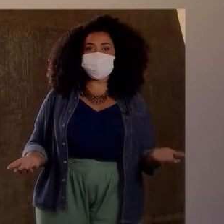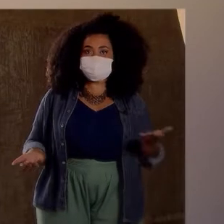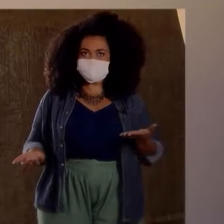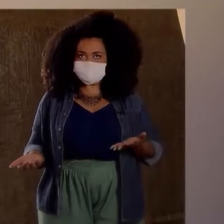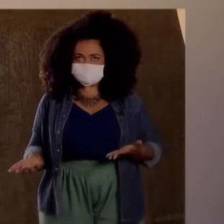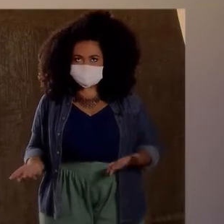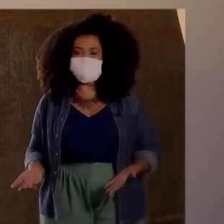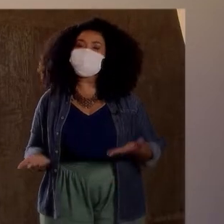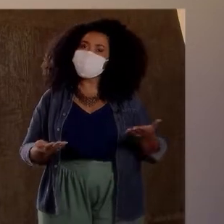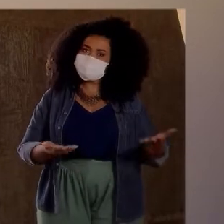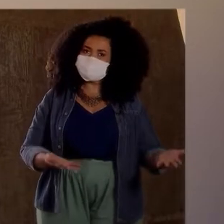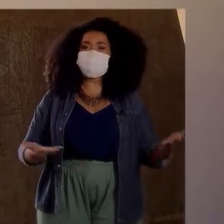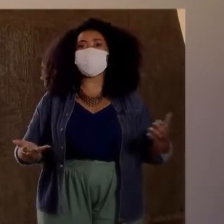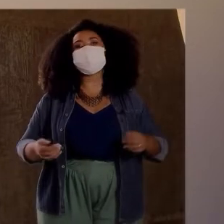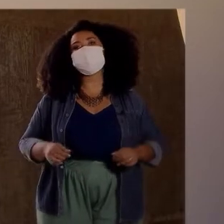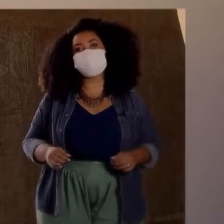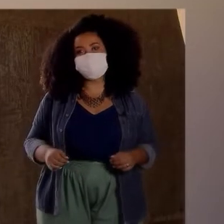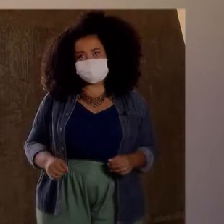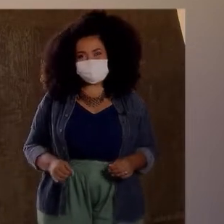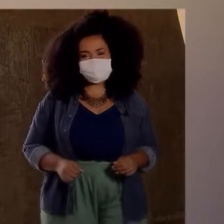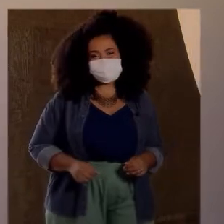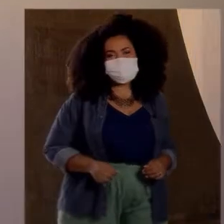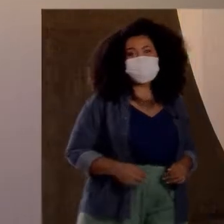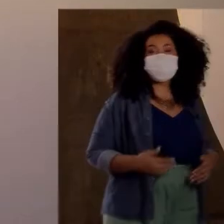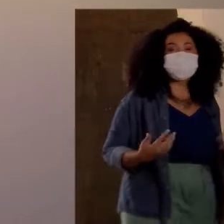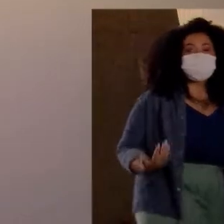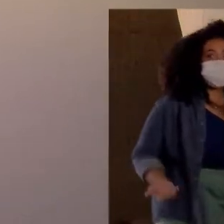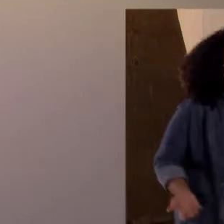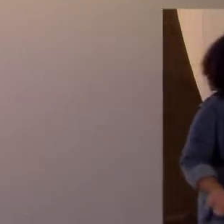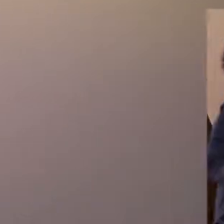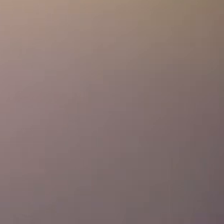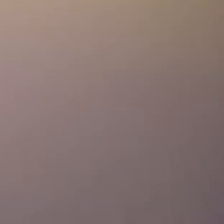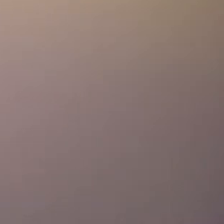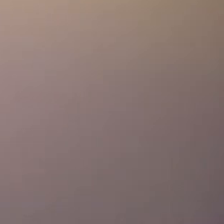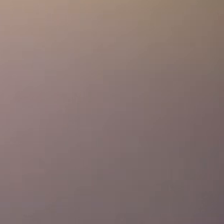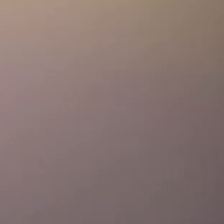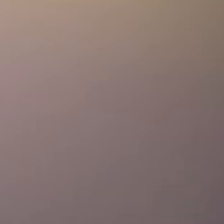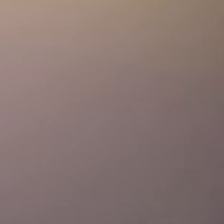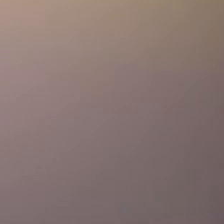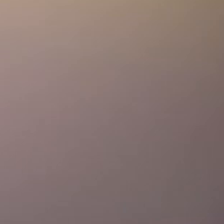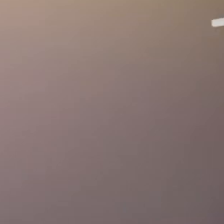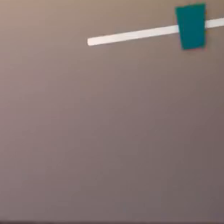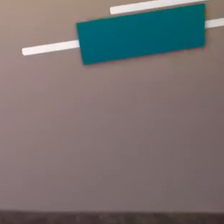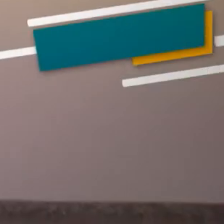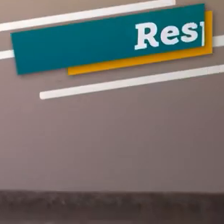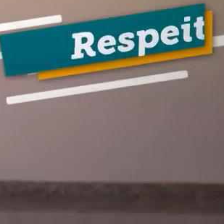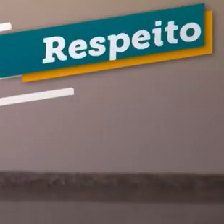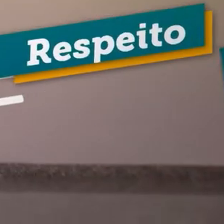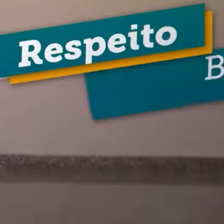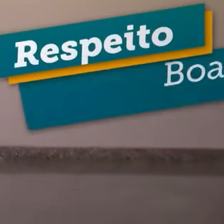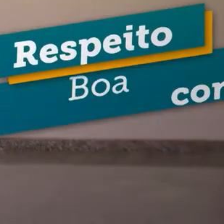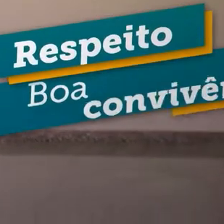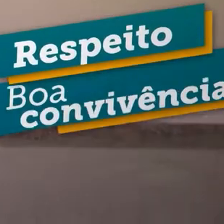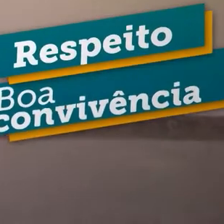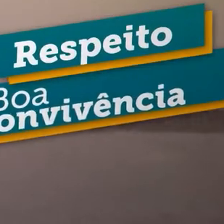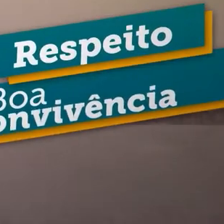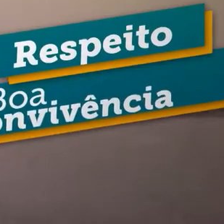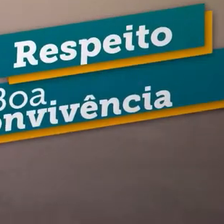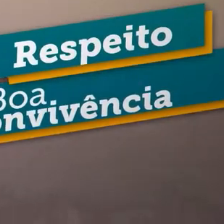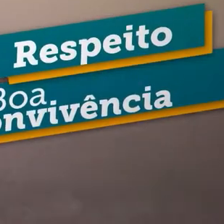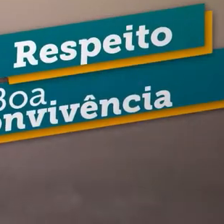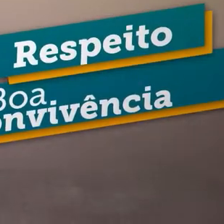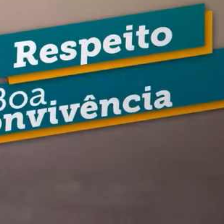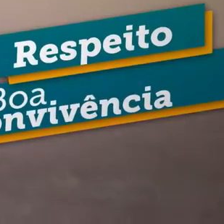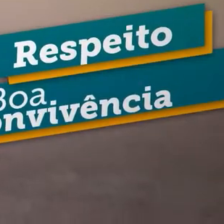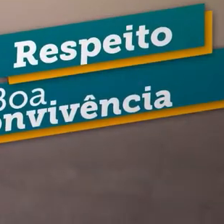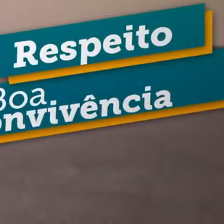colaboradores com deficiência que trabalham no tribunal. São estratégias e técnicas simples focadas no respeito e na boa convivência que